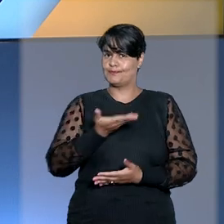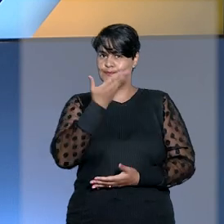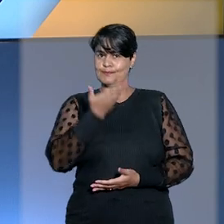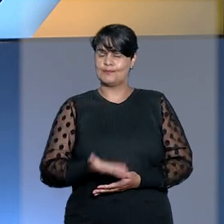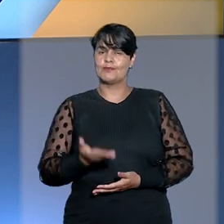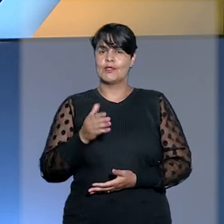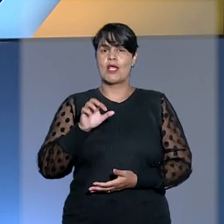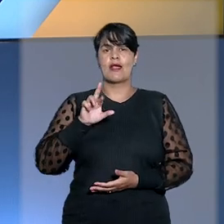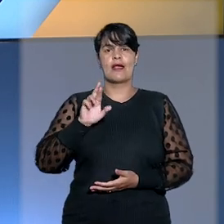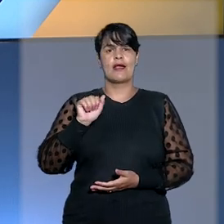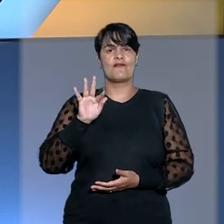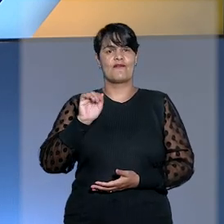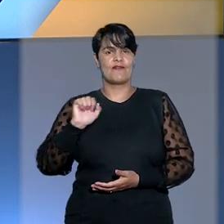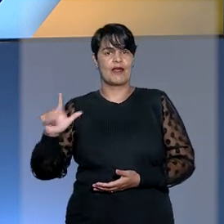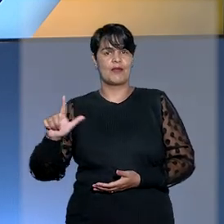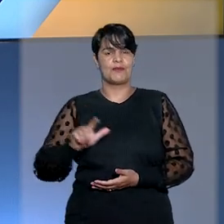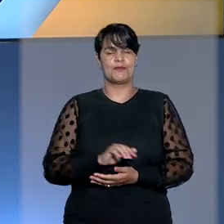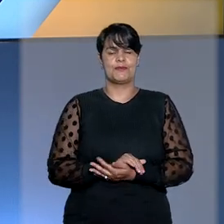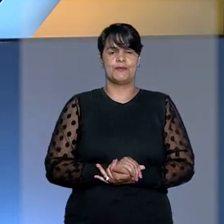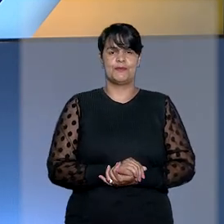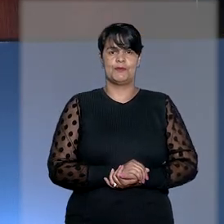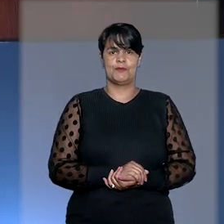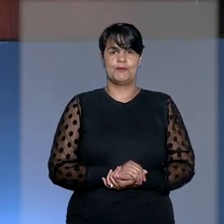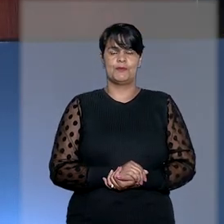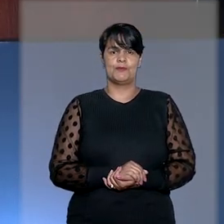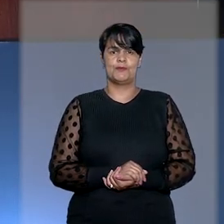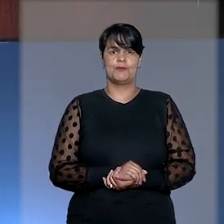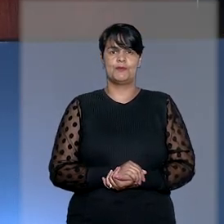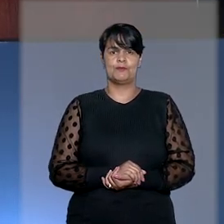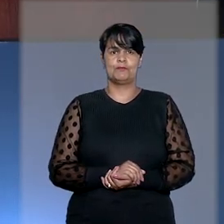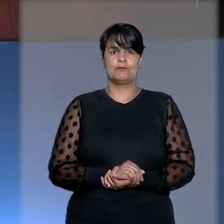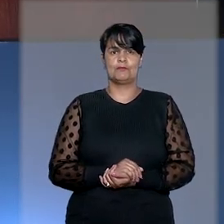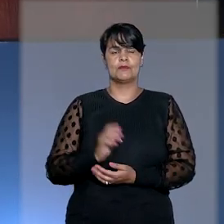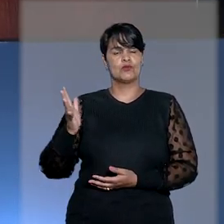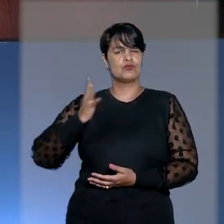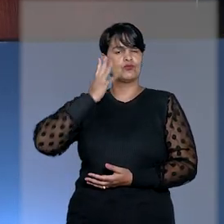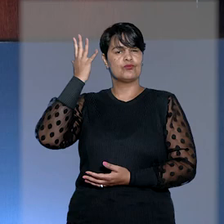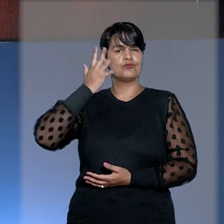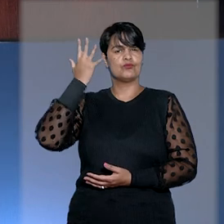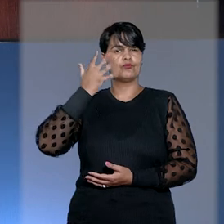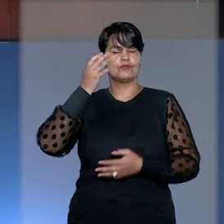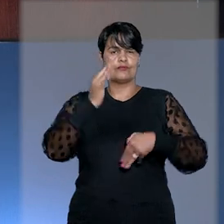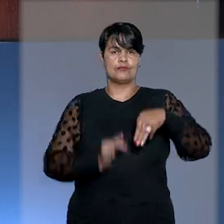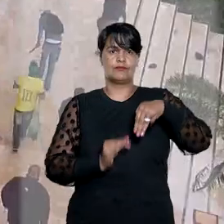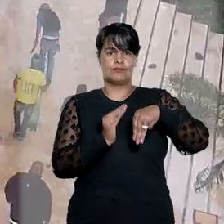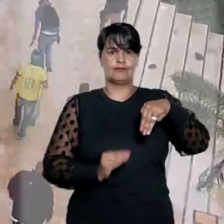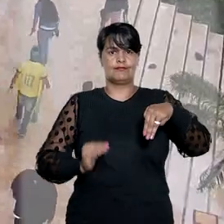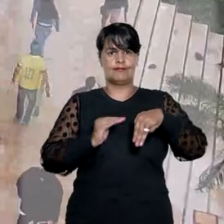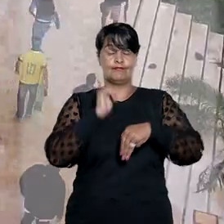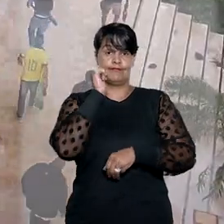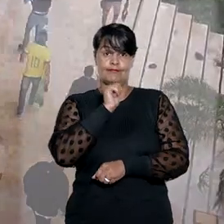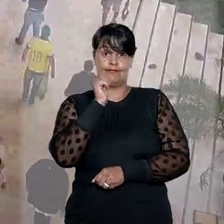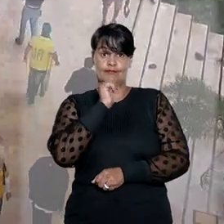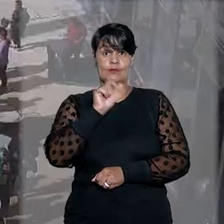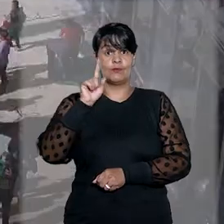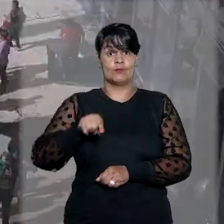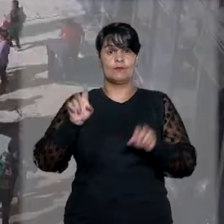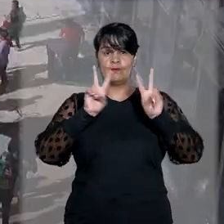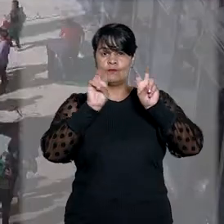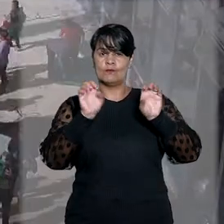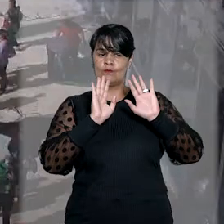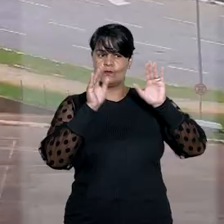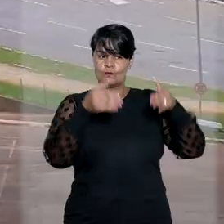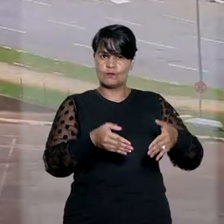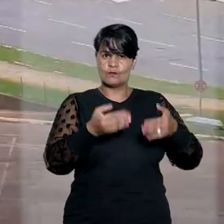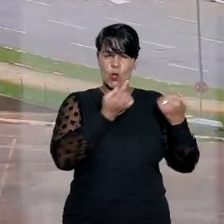é o repórter Rafael Porfírio. O discurso da ministra foi em referência aos ataques de 8 de janeiro no